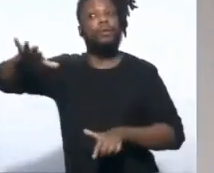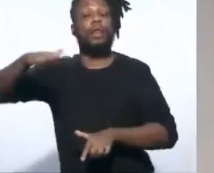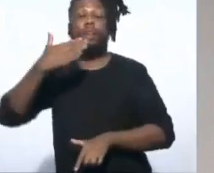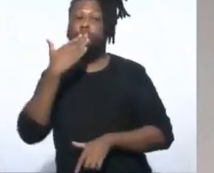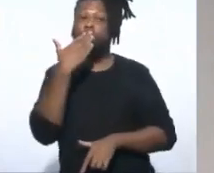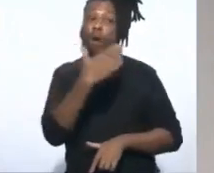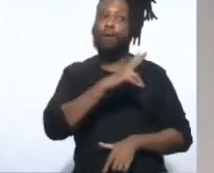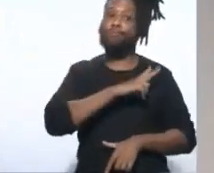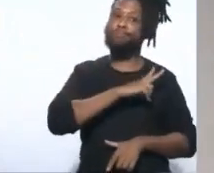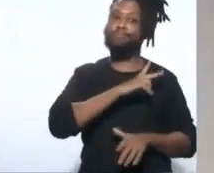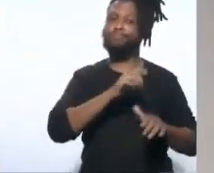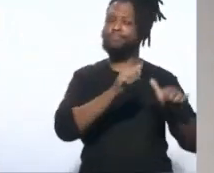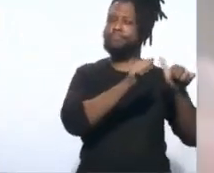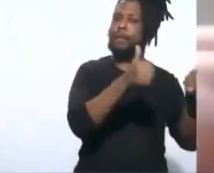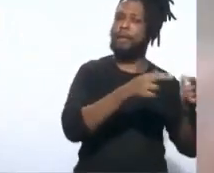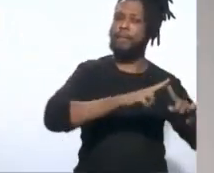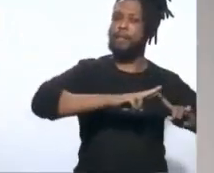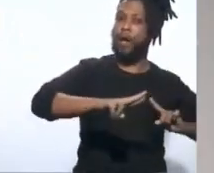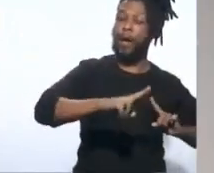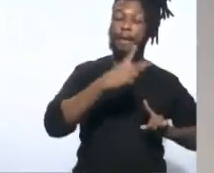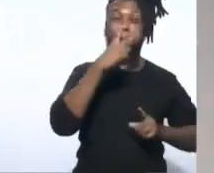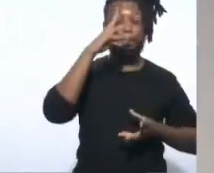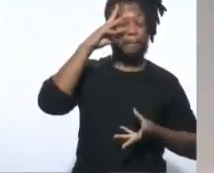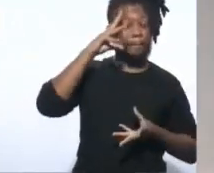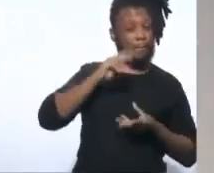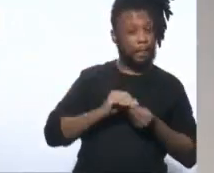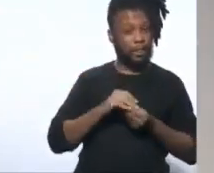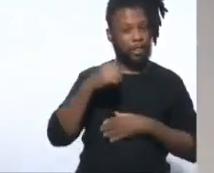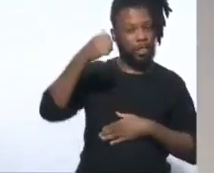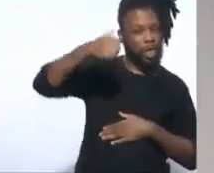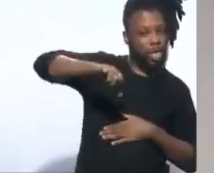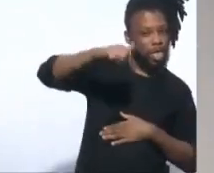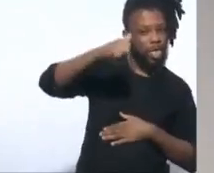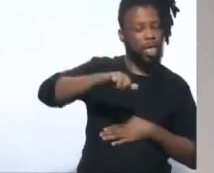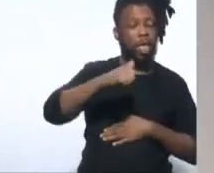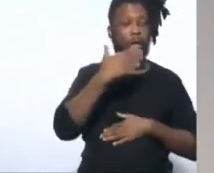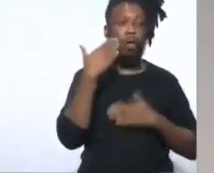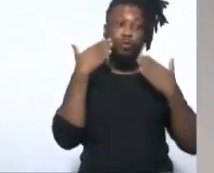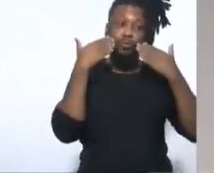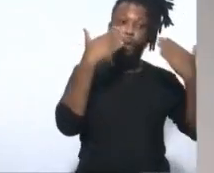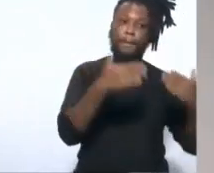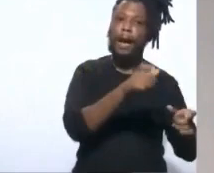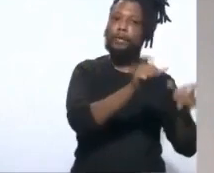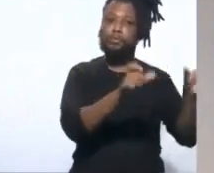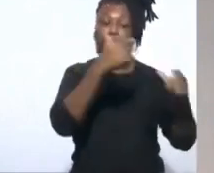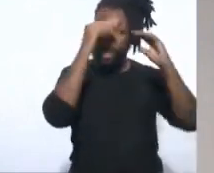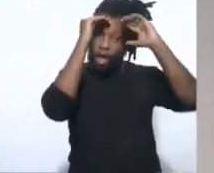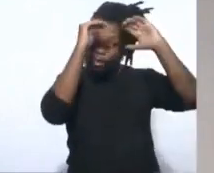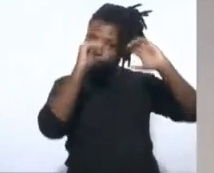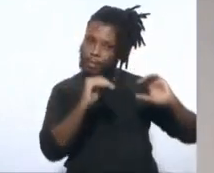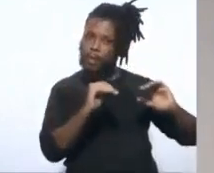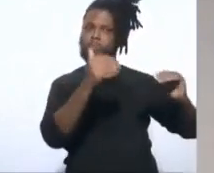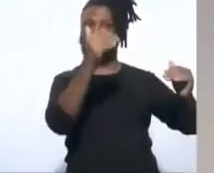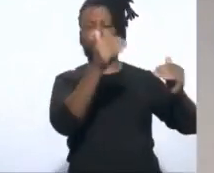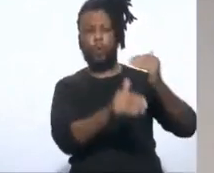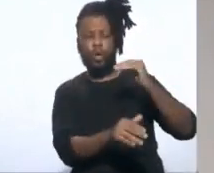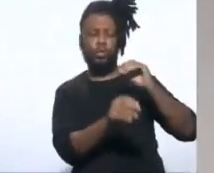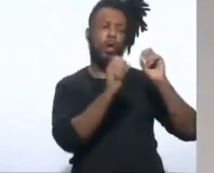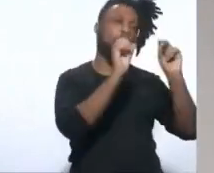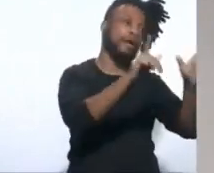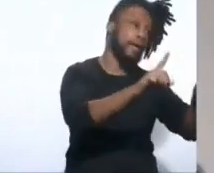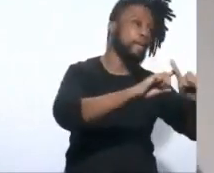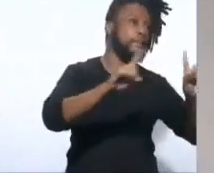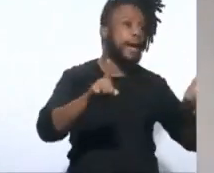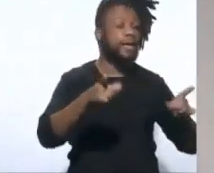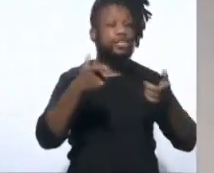a templos religiosos significa na nossa avaliação expor mais os religiosos. Respeitamos quem discorda. Agora só não dá para